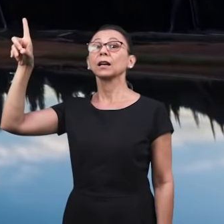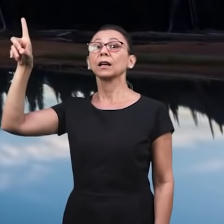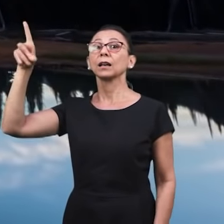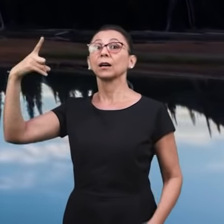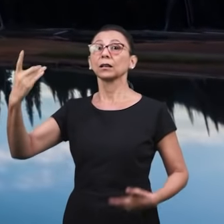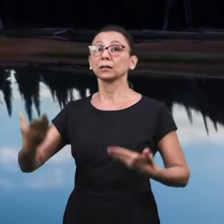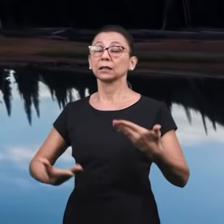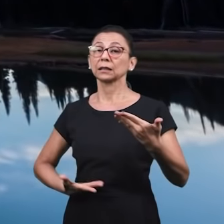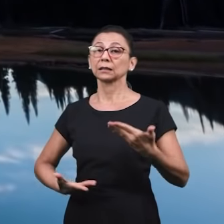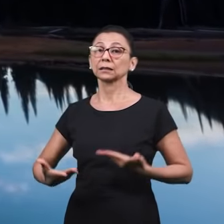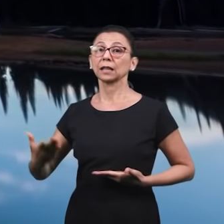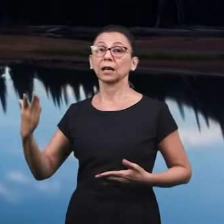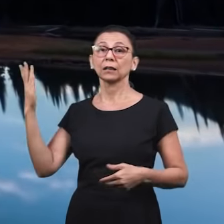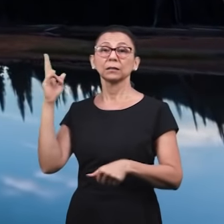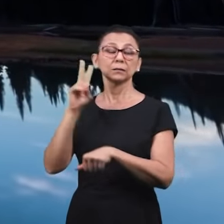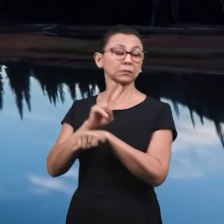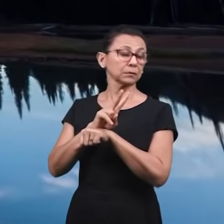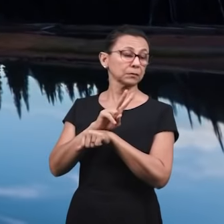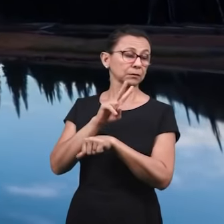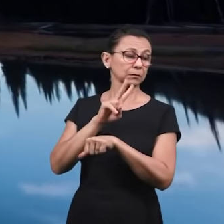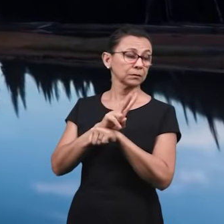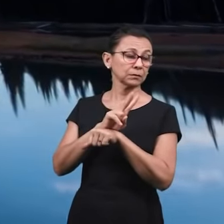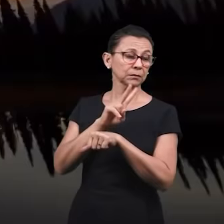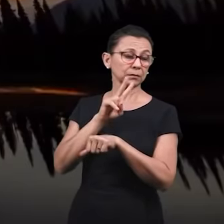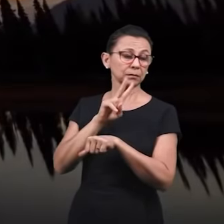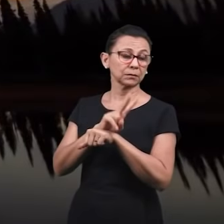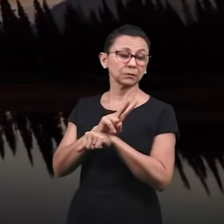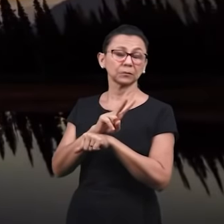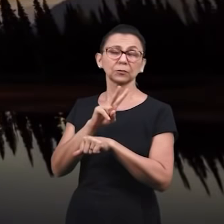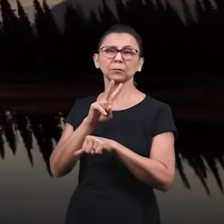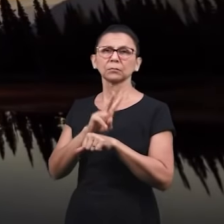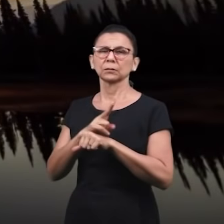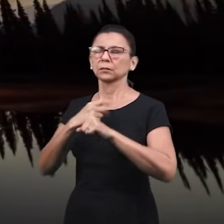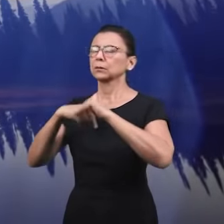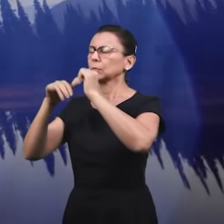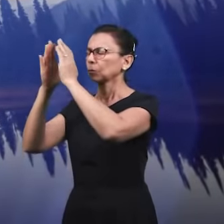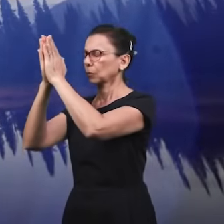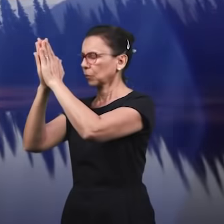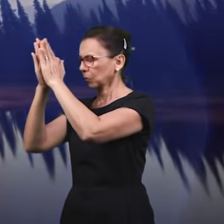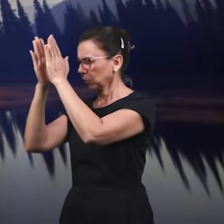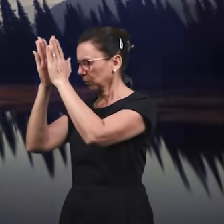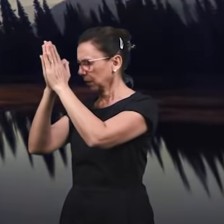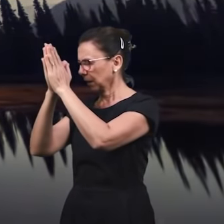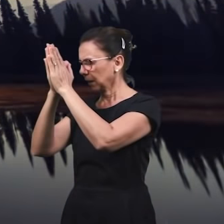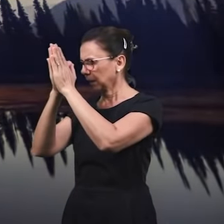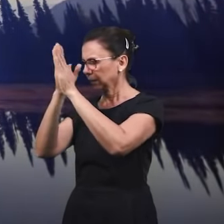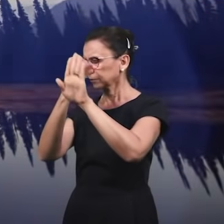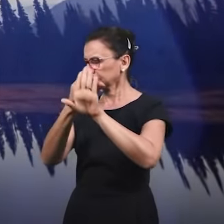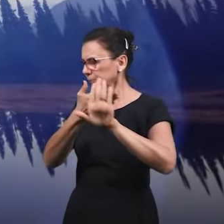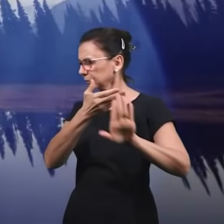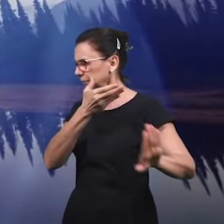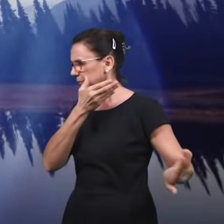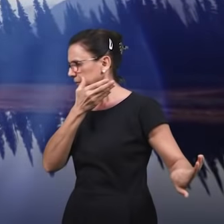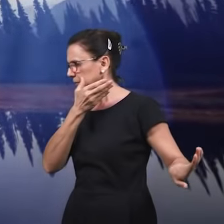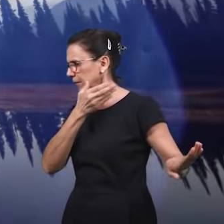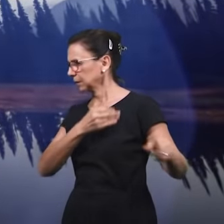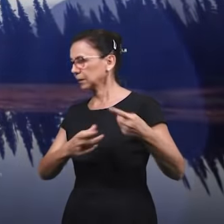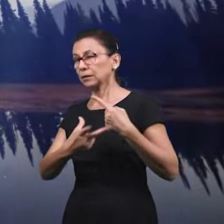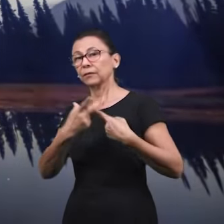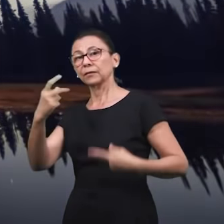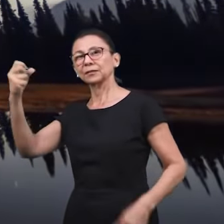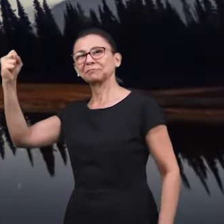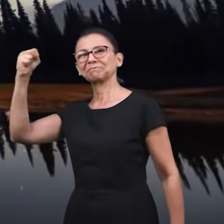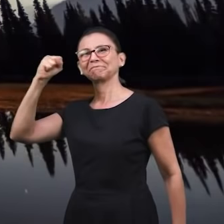Filho de Deus Que vigiarão e